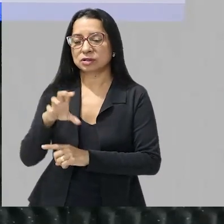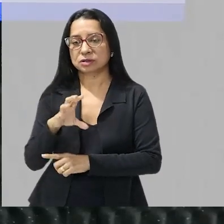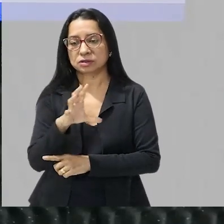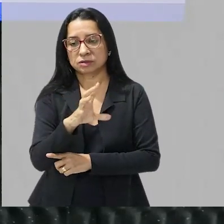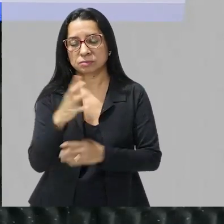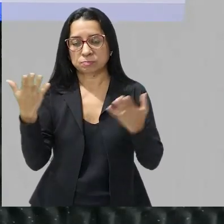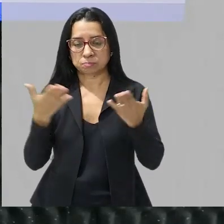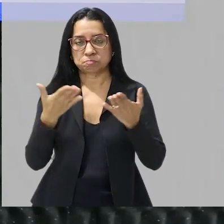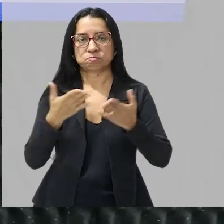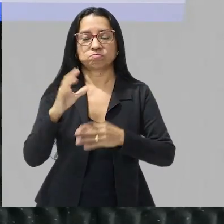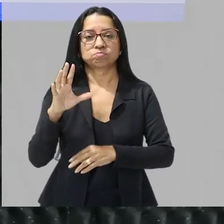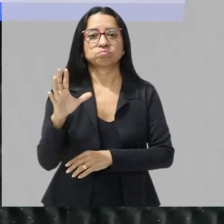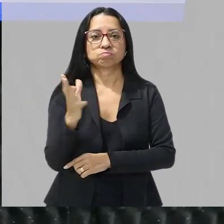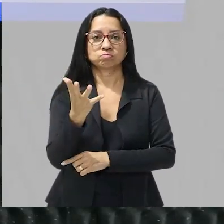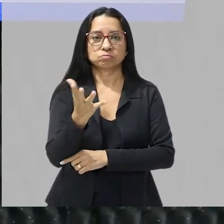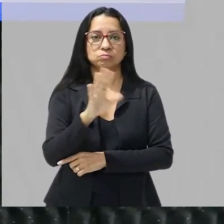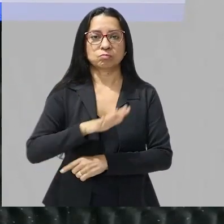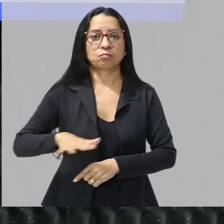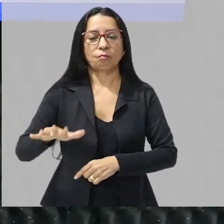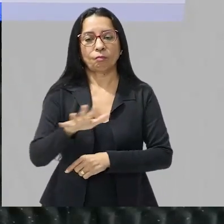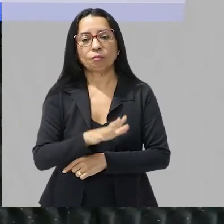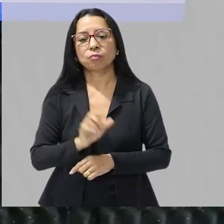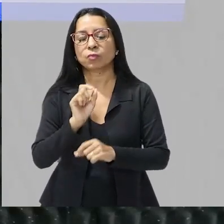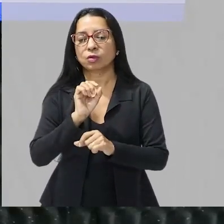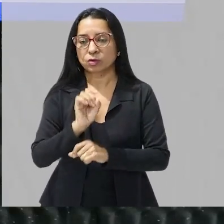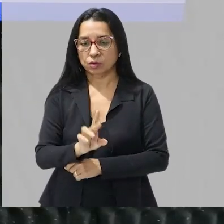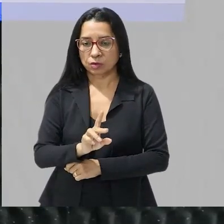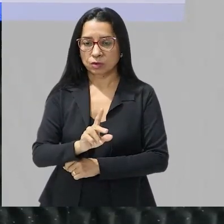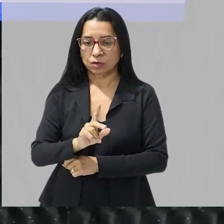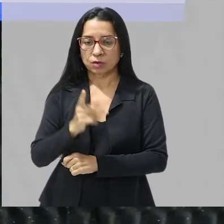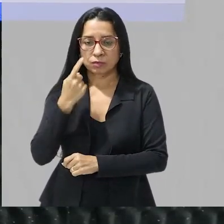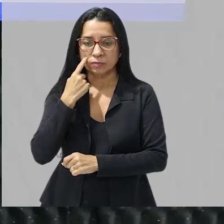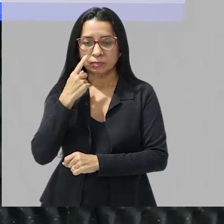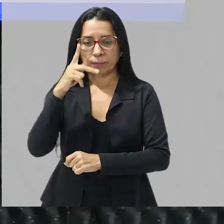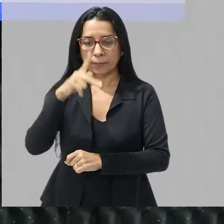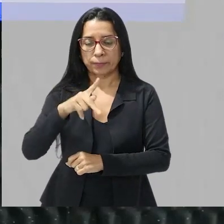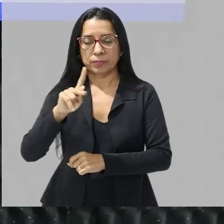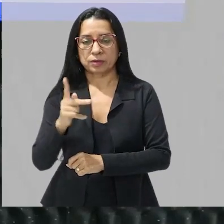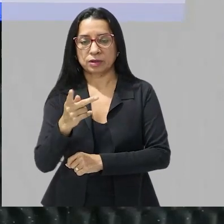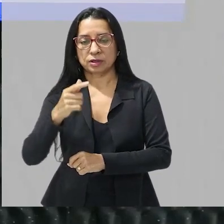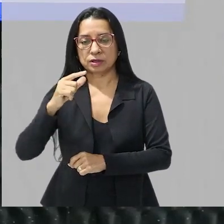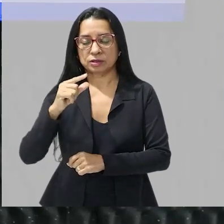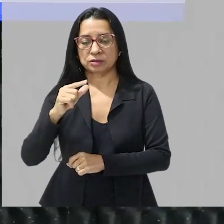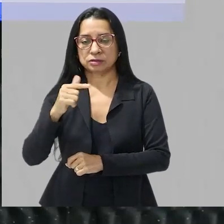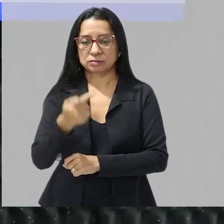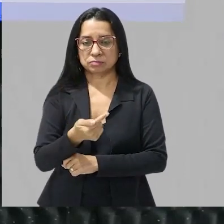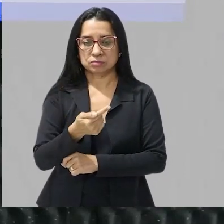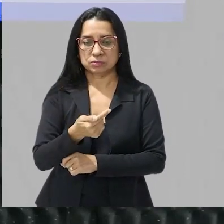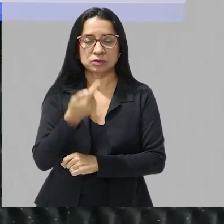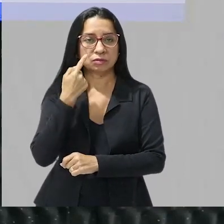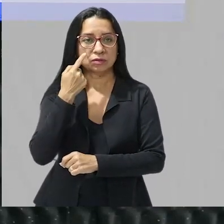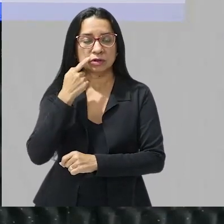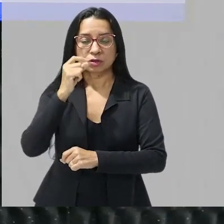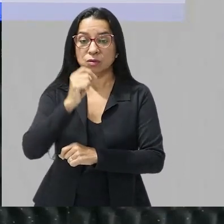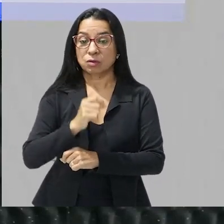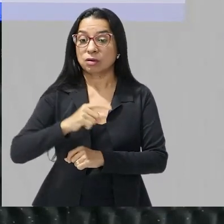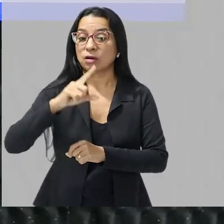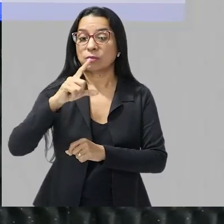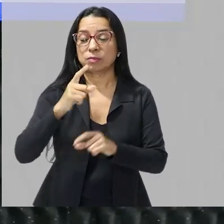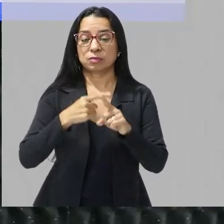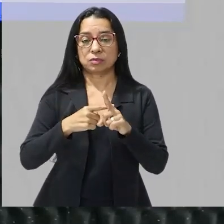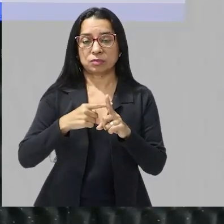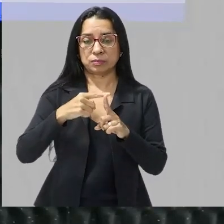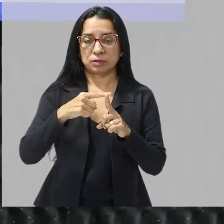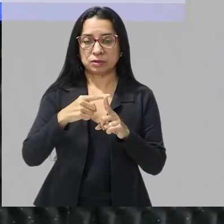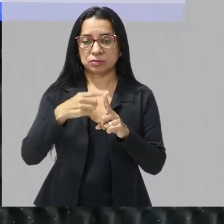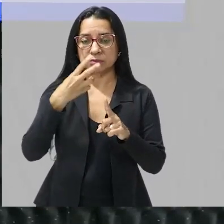só analisando o pH 7 veja que quando eu aumentei a temperatura até em torno de 30